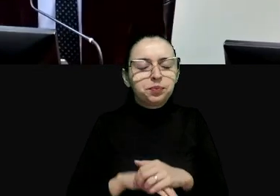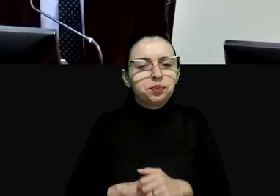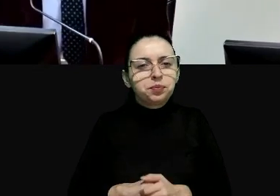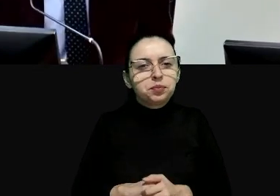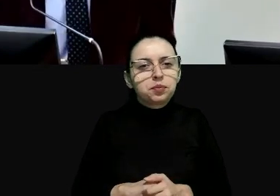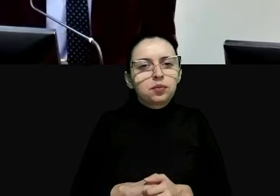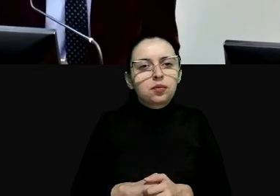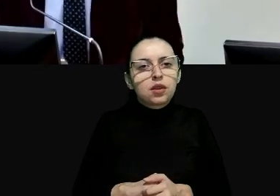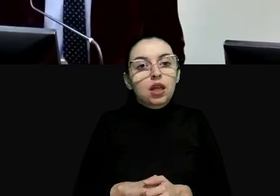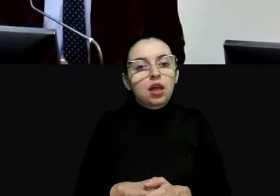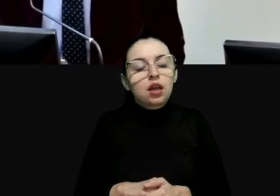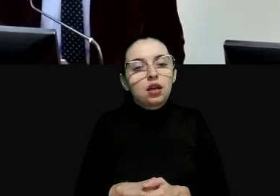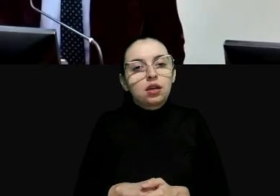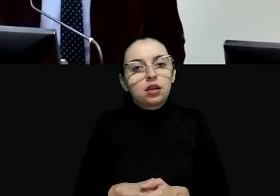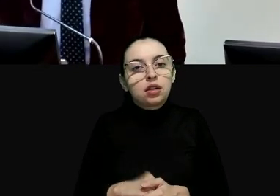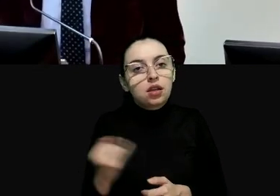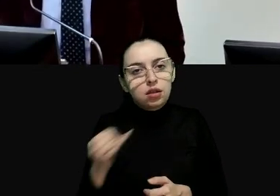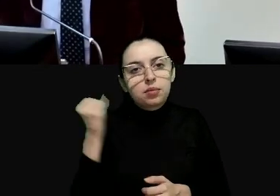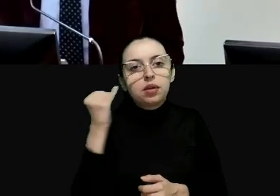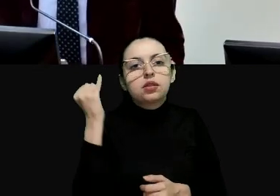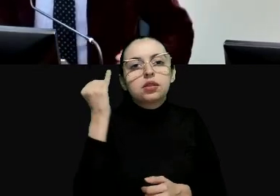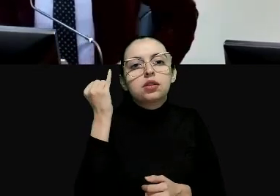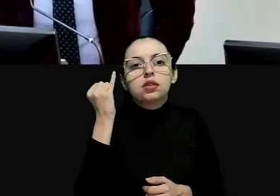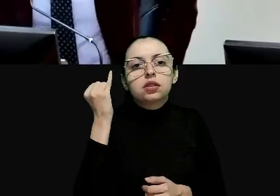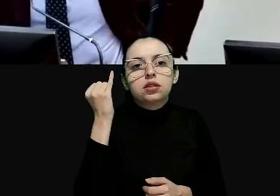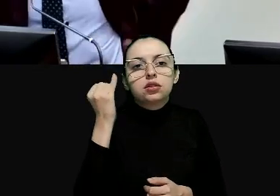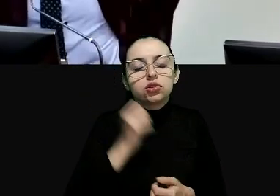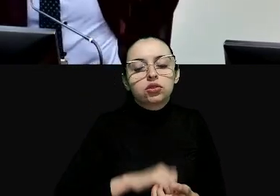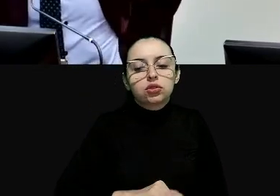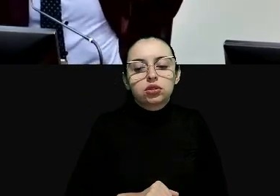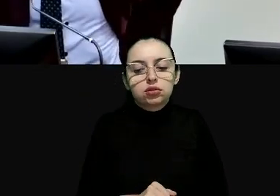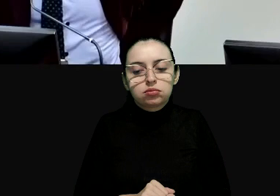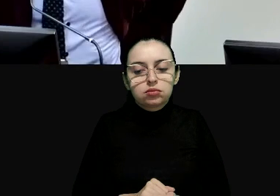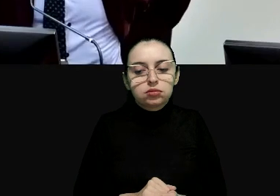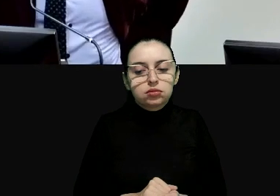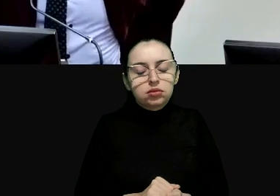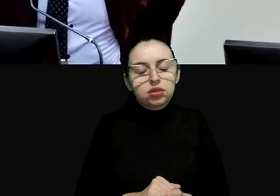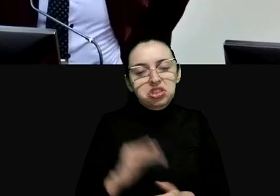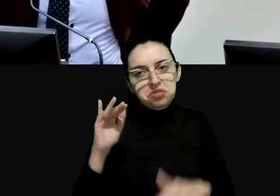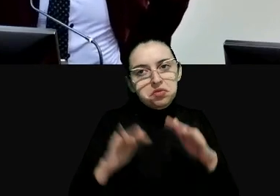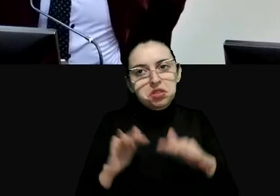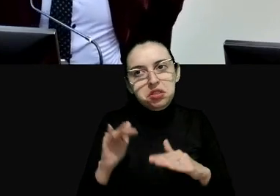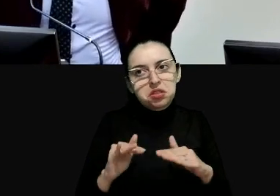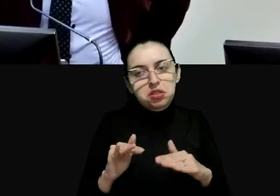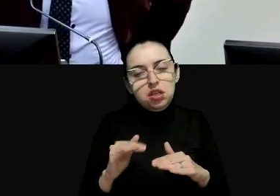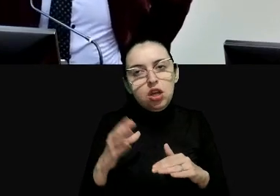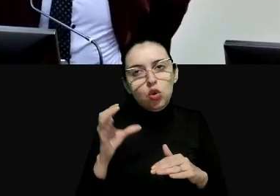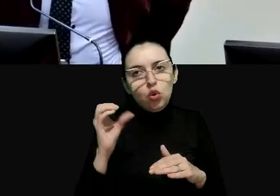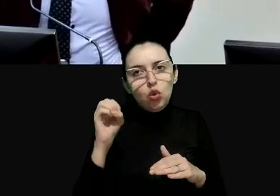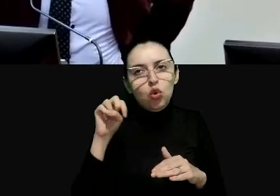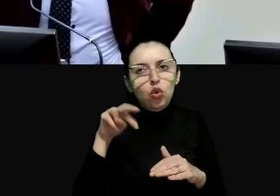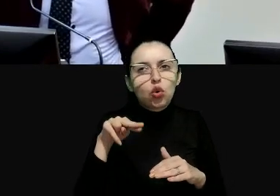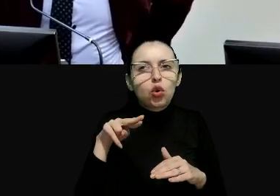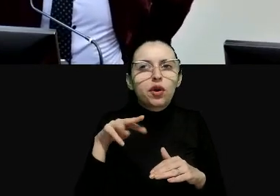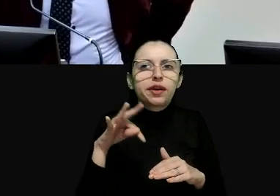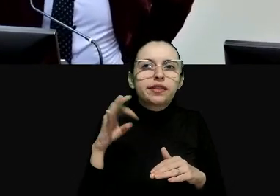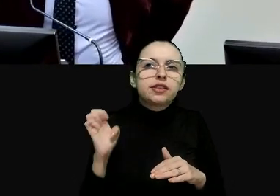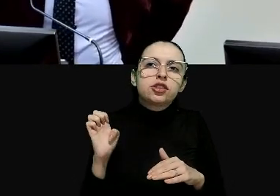nos diz uma coisa importante e isso é que a corte